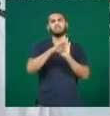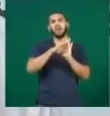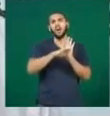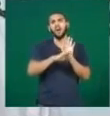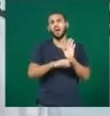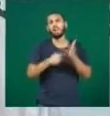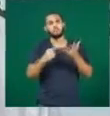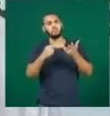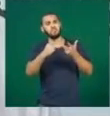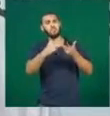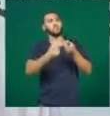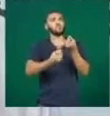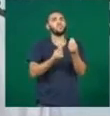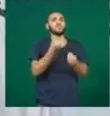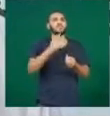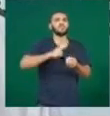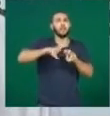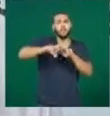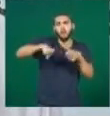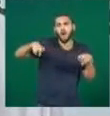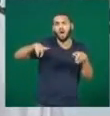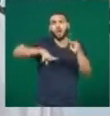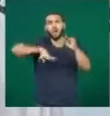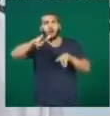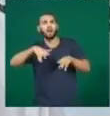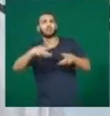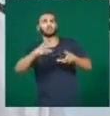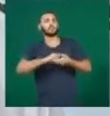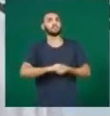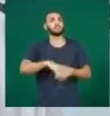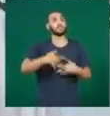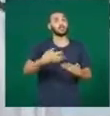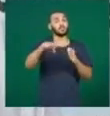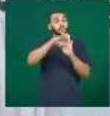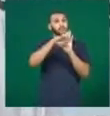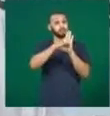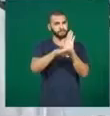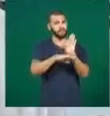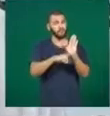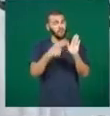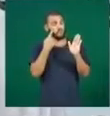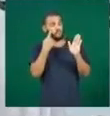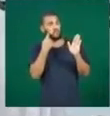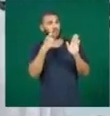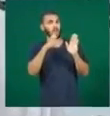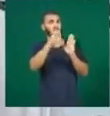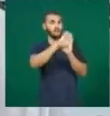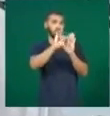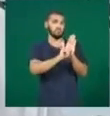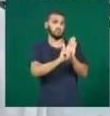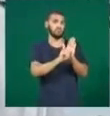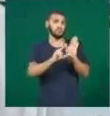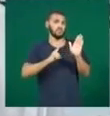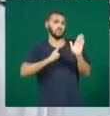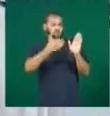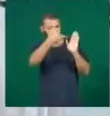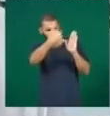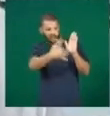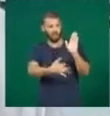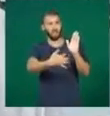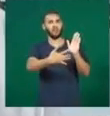critérios? Haverá uma comissão julgadora? É, os critérios já estão no próprio edital, que vai ser avaliado